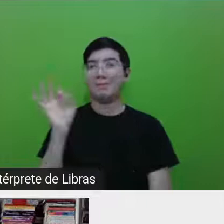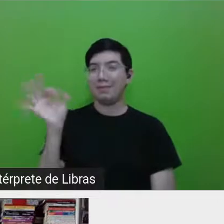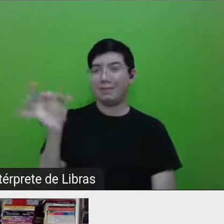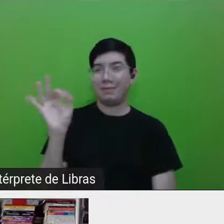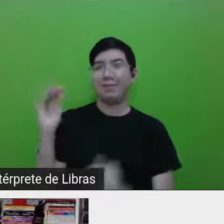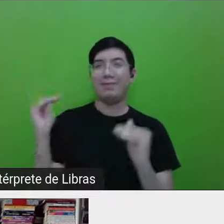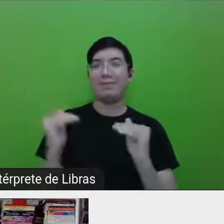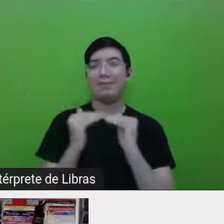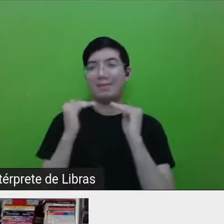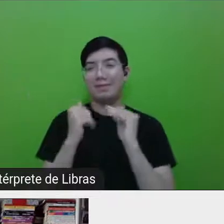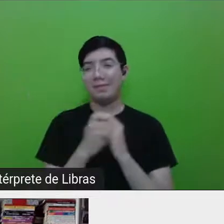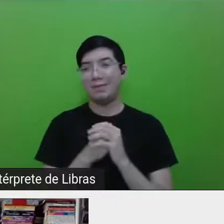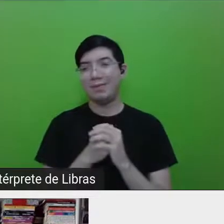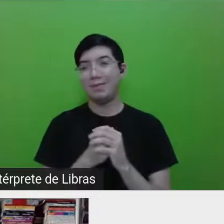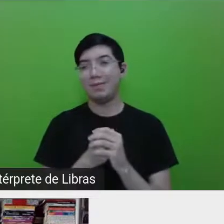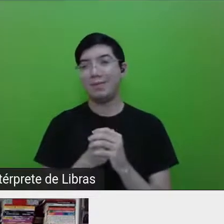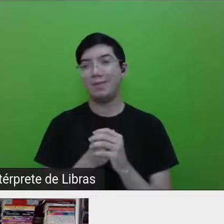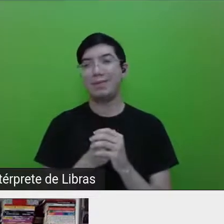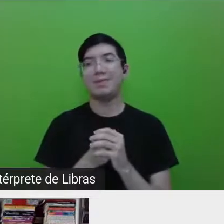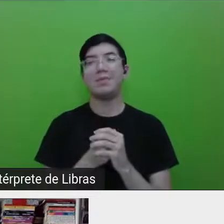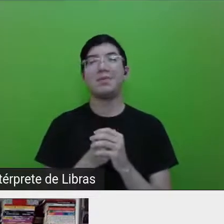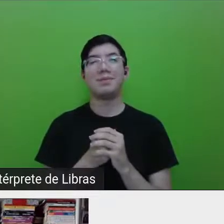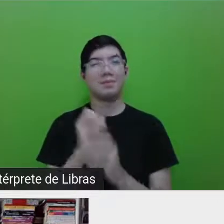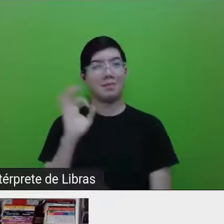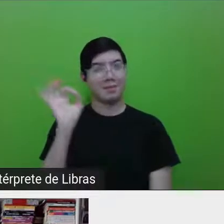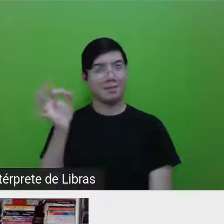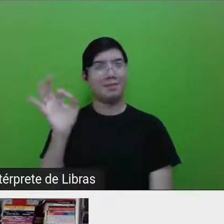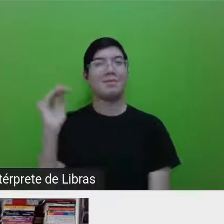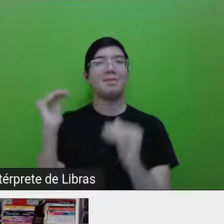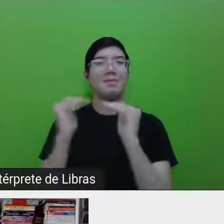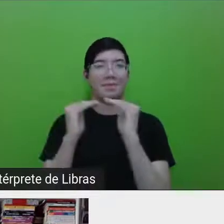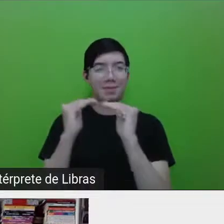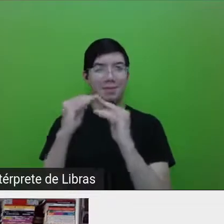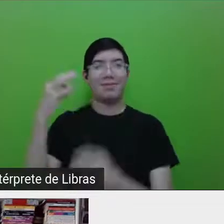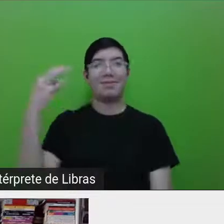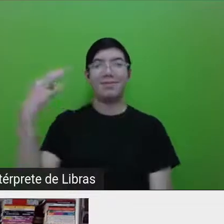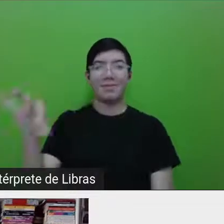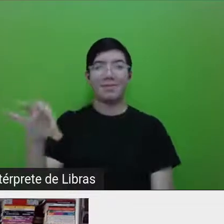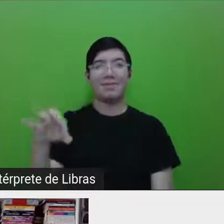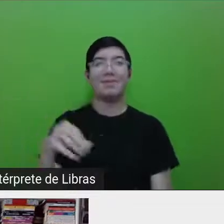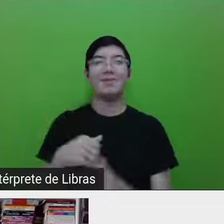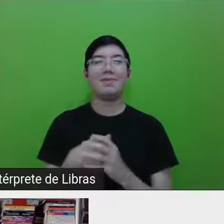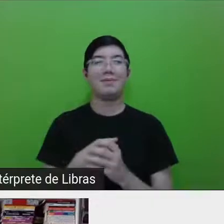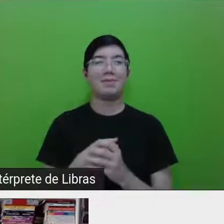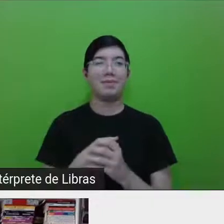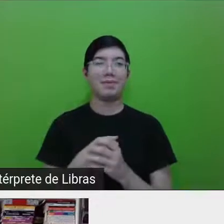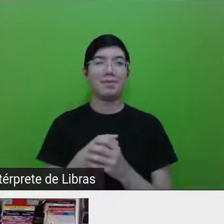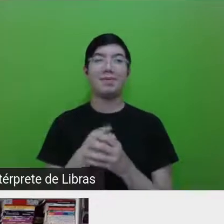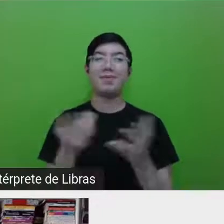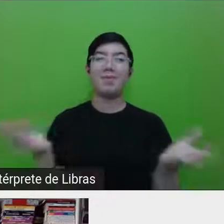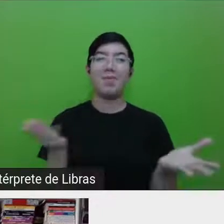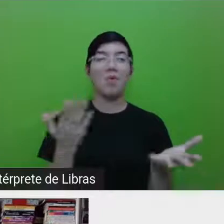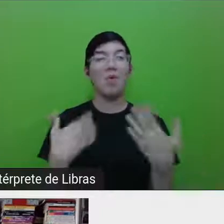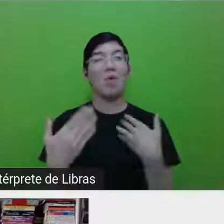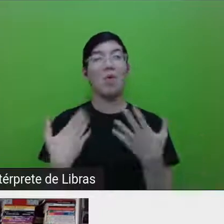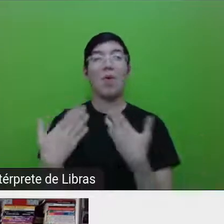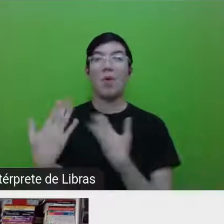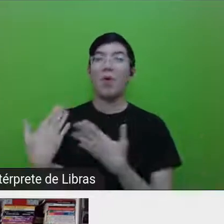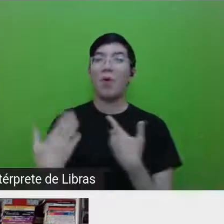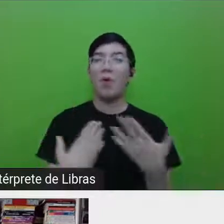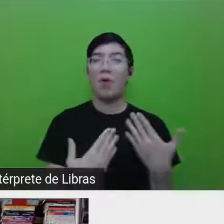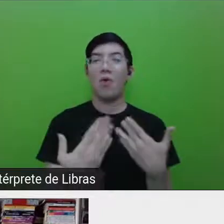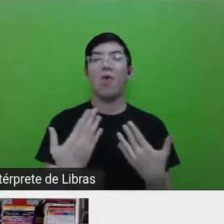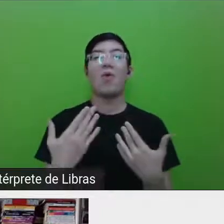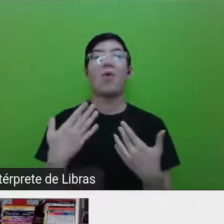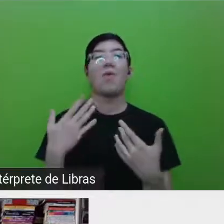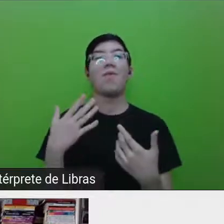E eu acho que é isso que acontece mesmo, viu? E eu acho que essa conversa de hoje vai ser meio que meio literária,